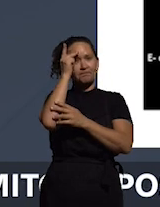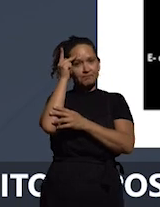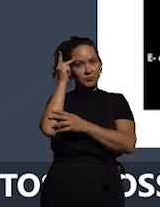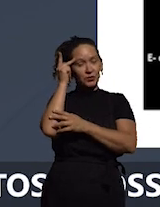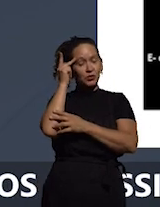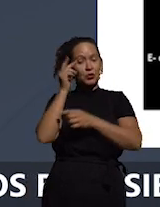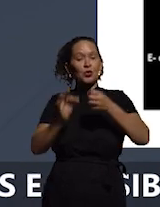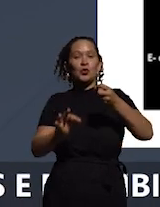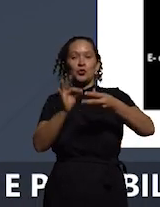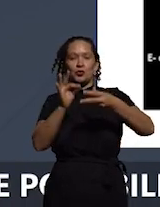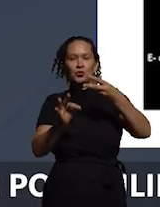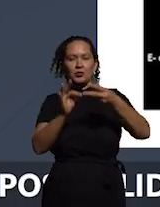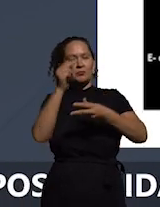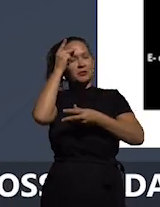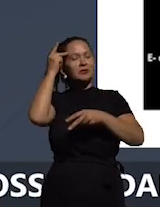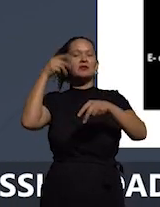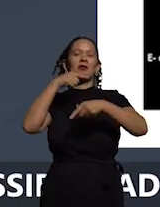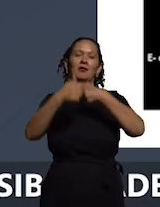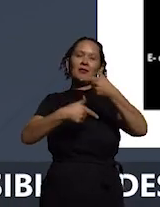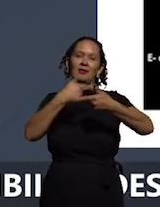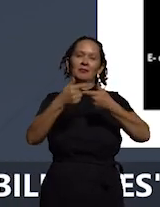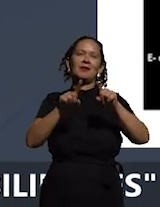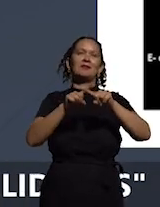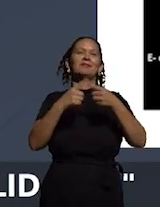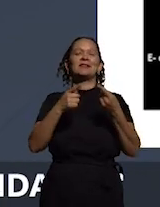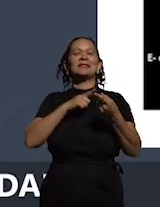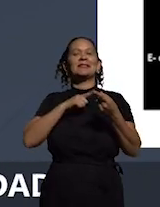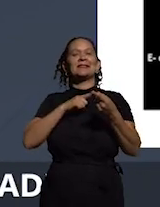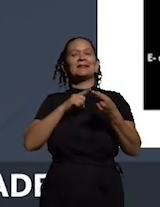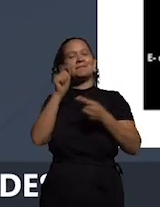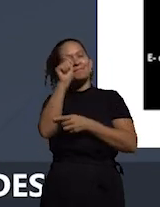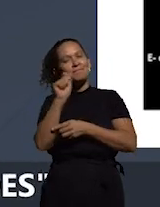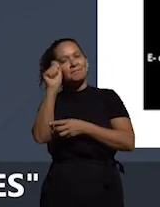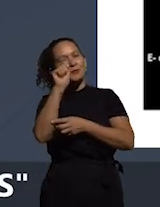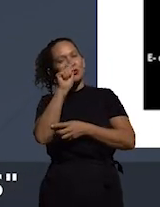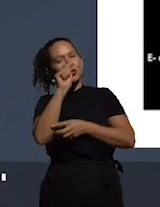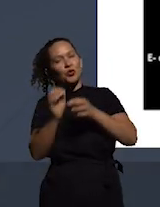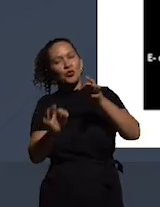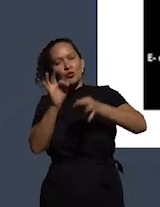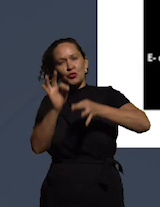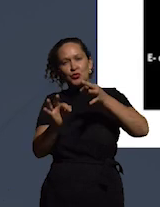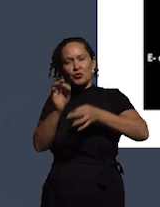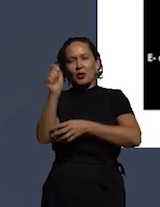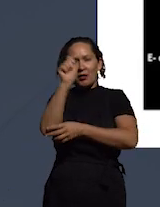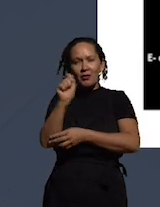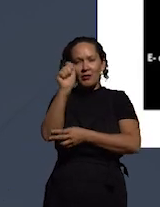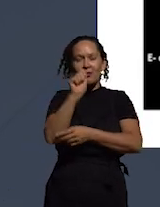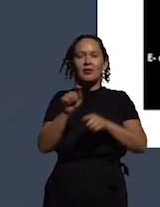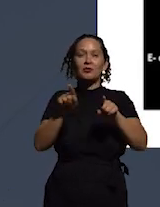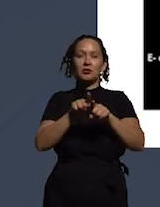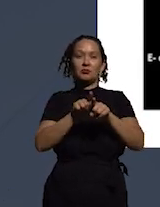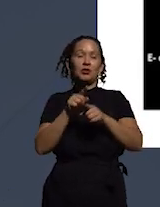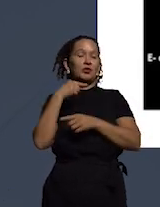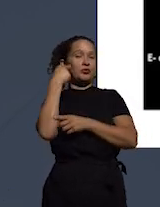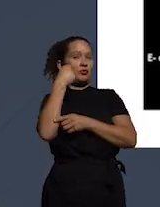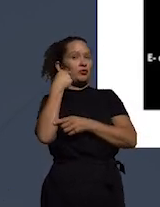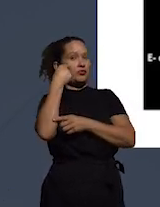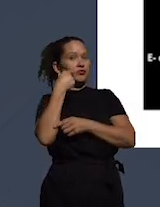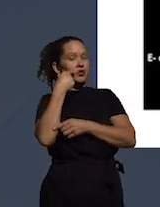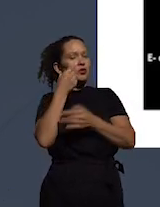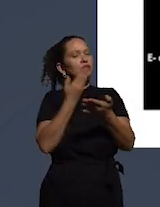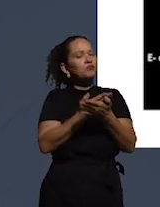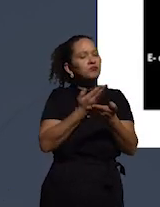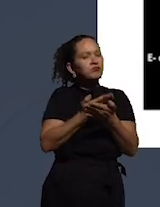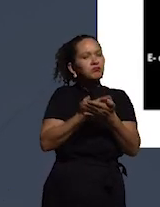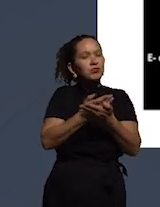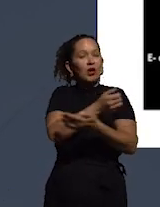de atores mas você tem que ter associações de juízes associações de advogados estudantes